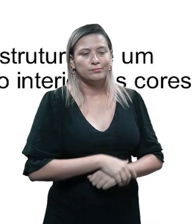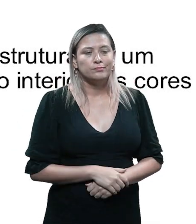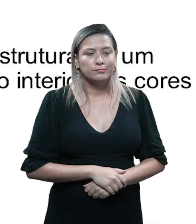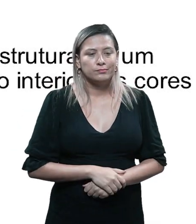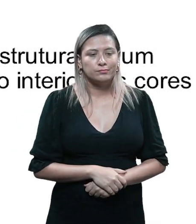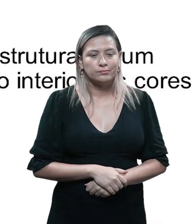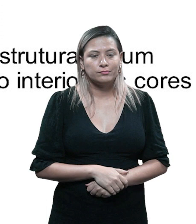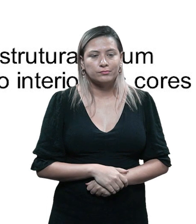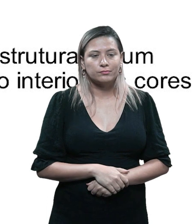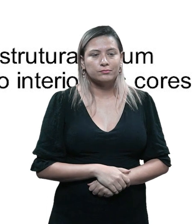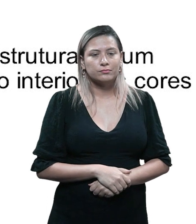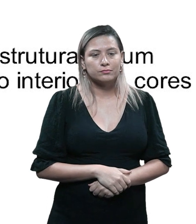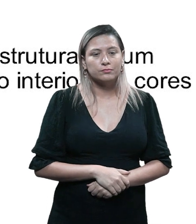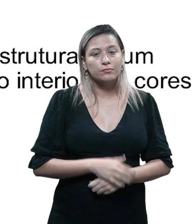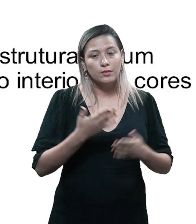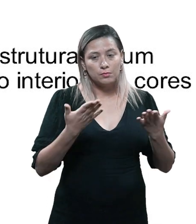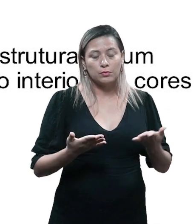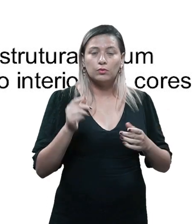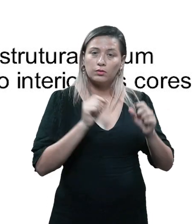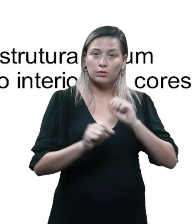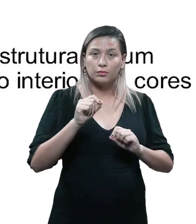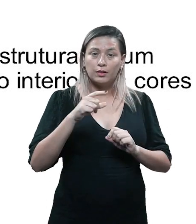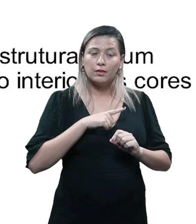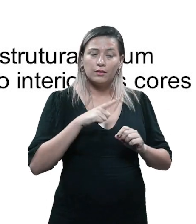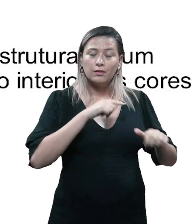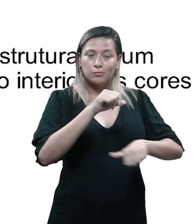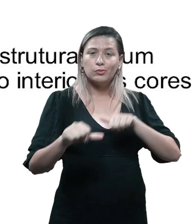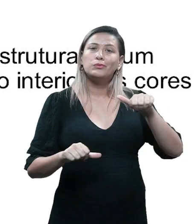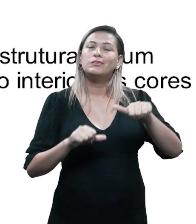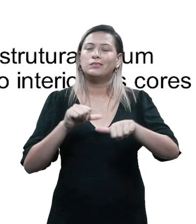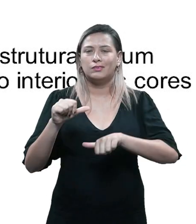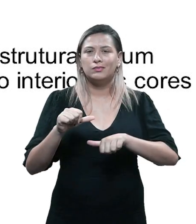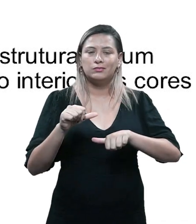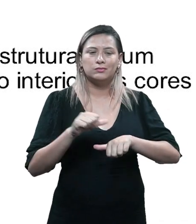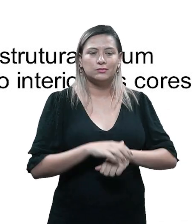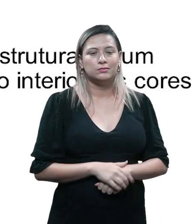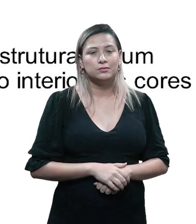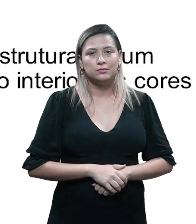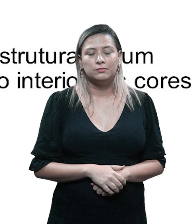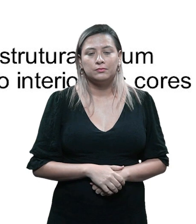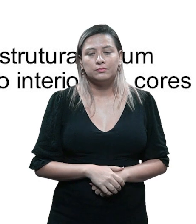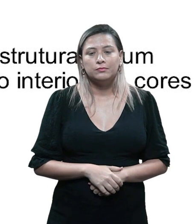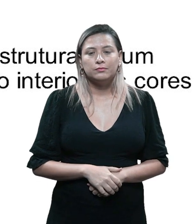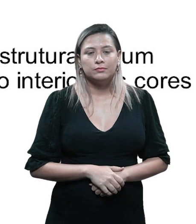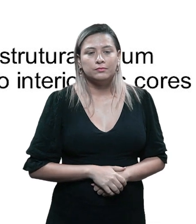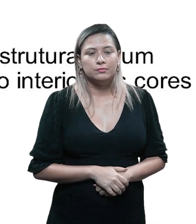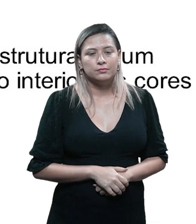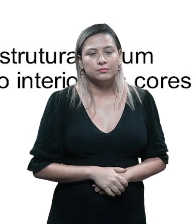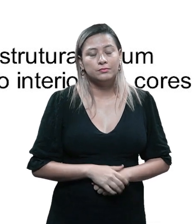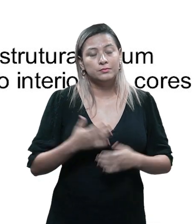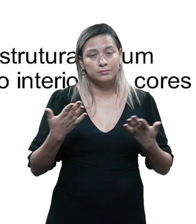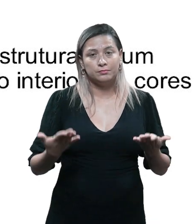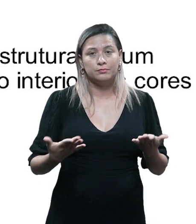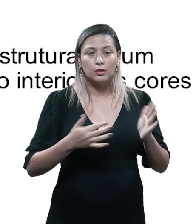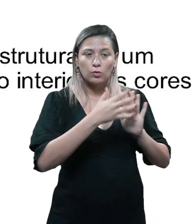igual ao seu roteiro. Um roteiro, ele passa por tratamentos e mesmo que ele seja o